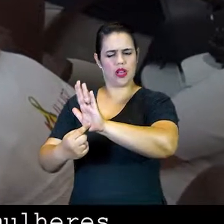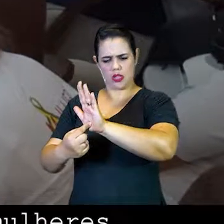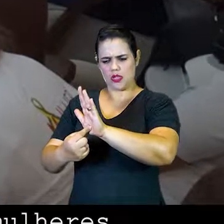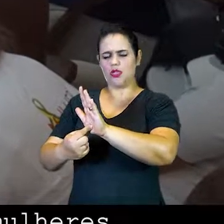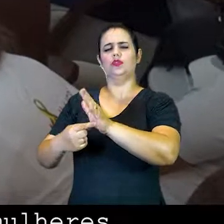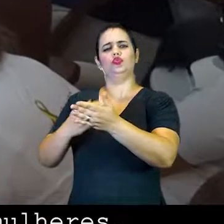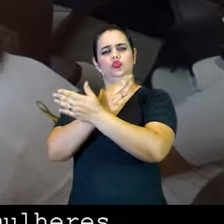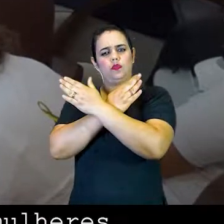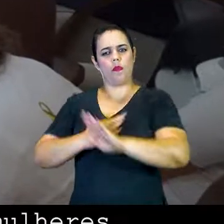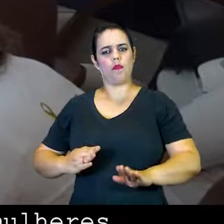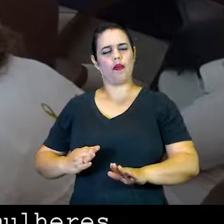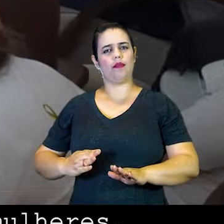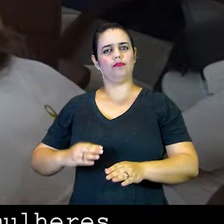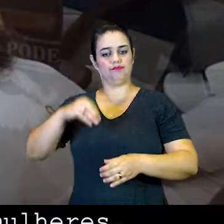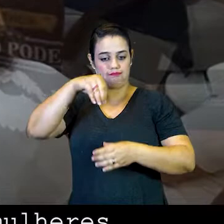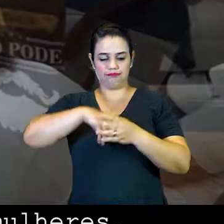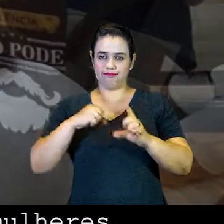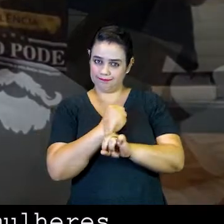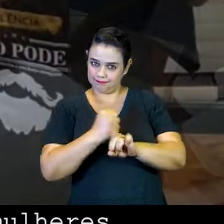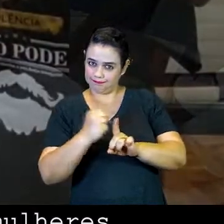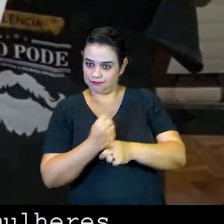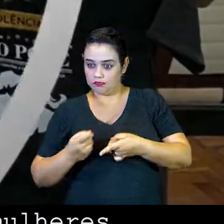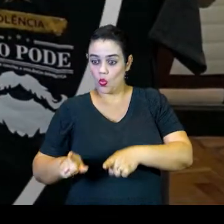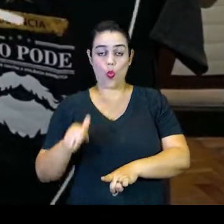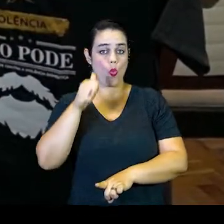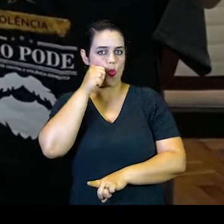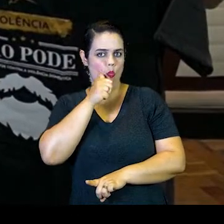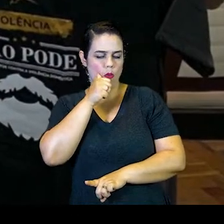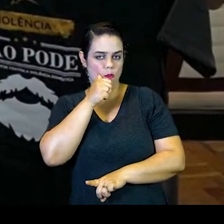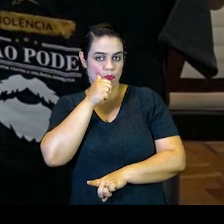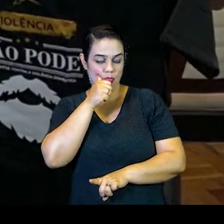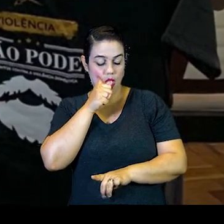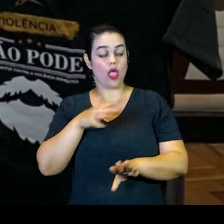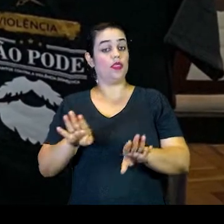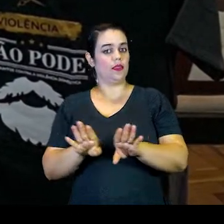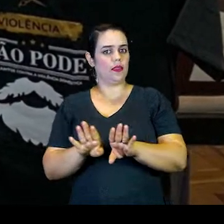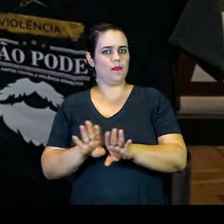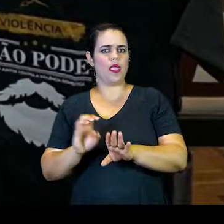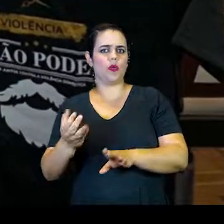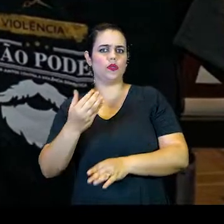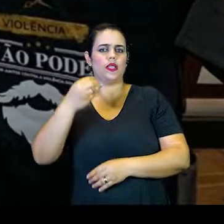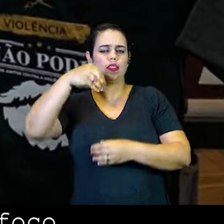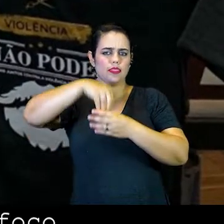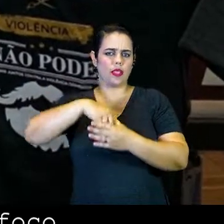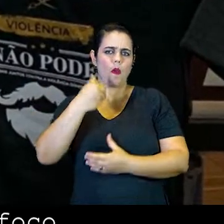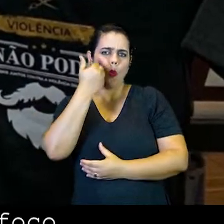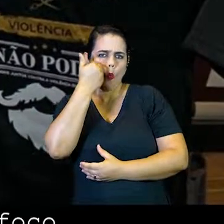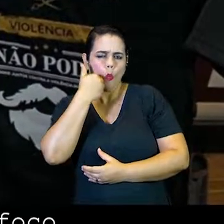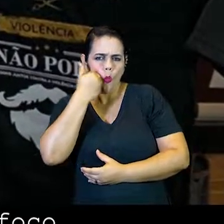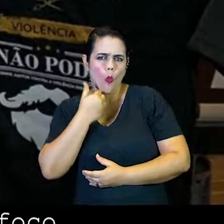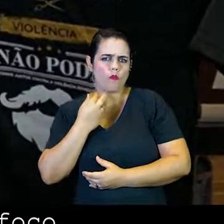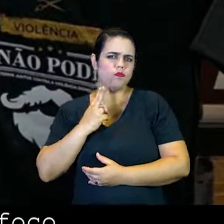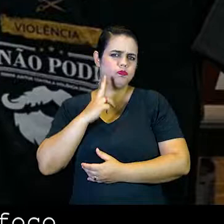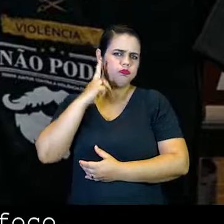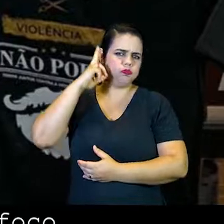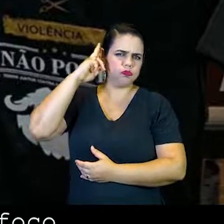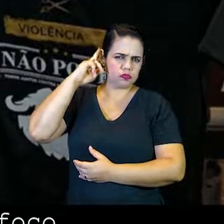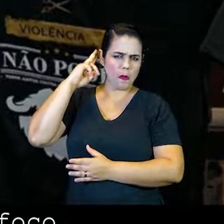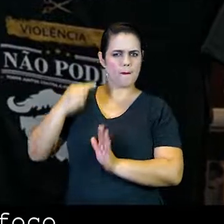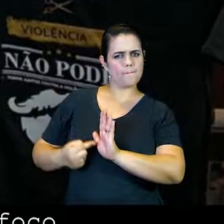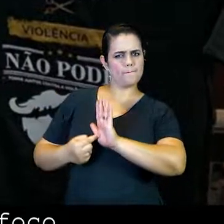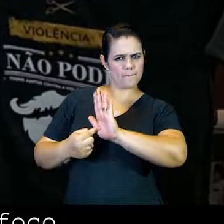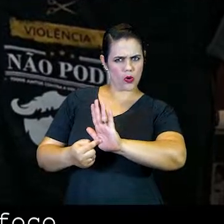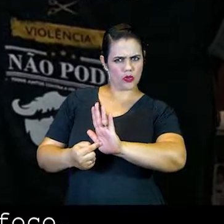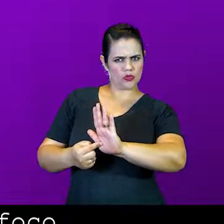combate à violência doméstica e familiar contra as mulheres. Já a versão Barbearias do projeto forma o segmento da estética